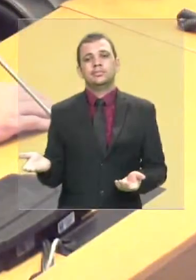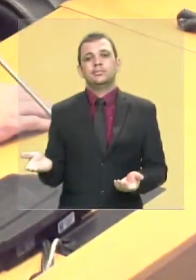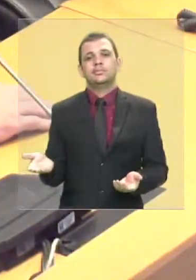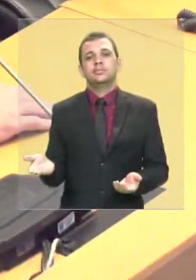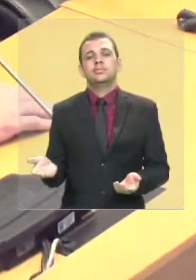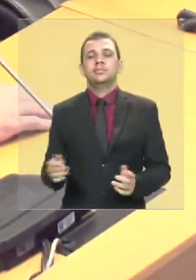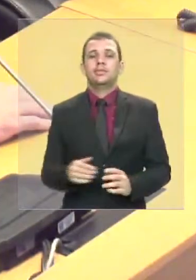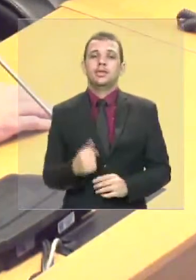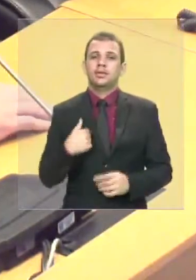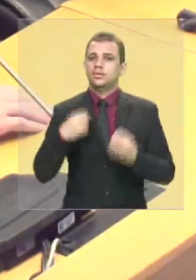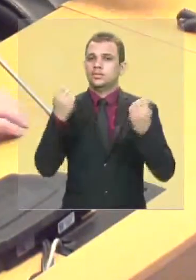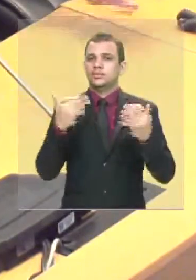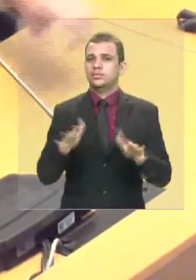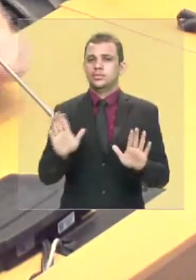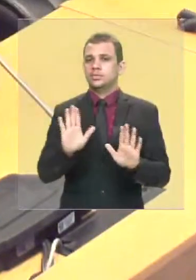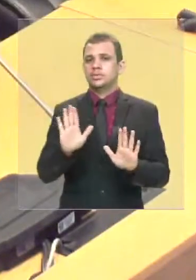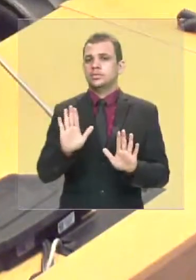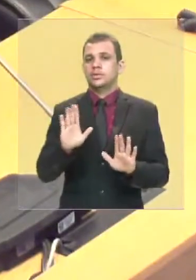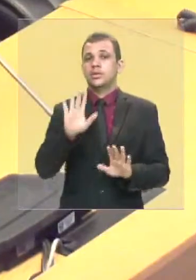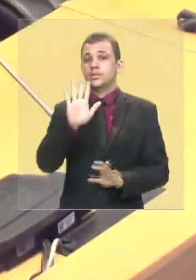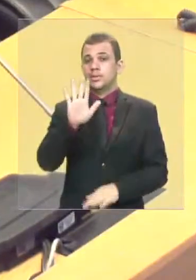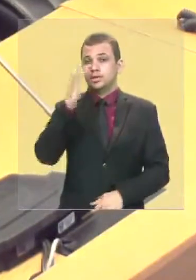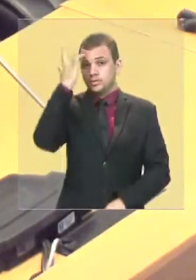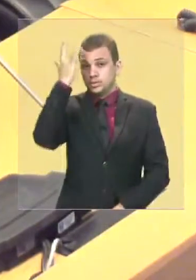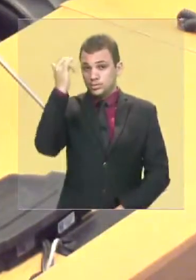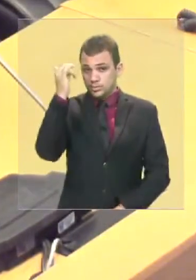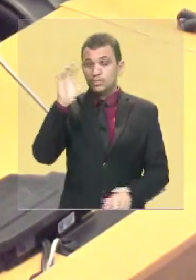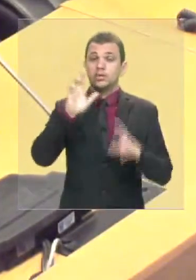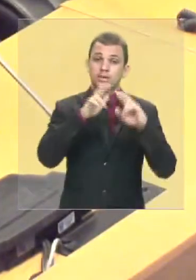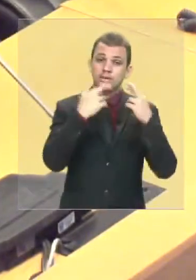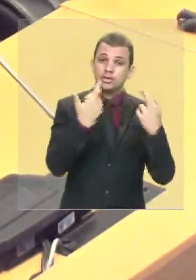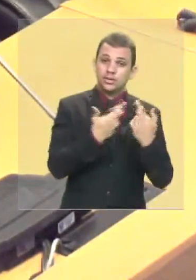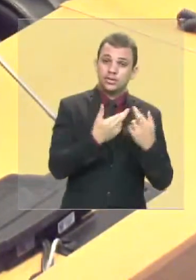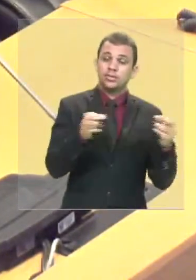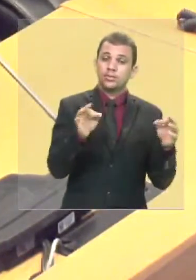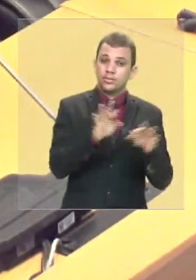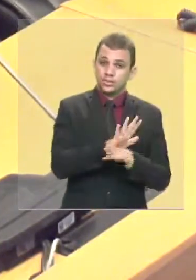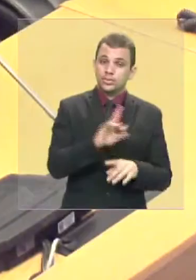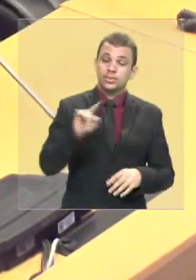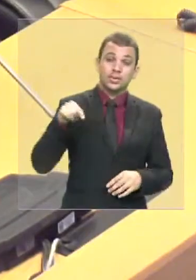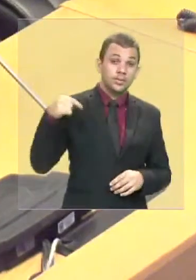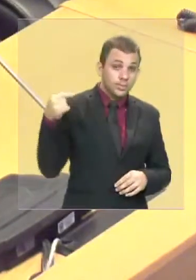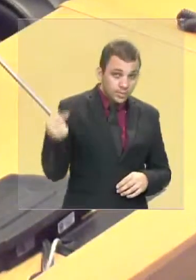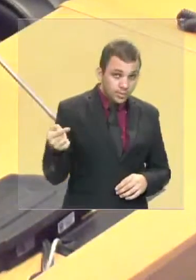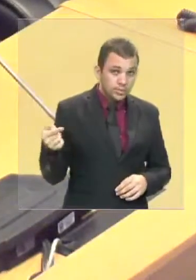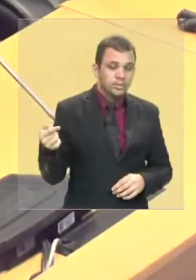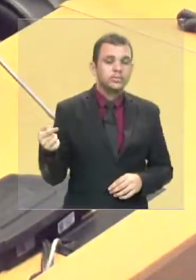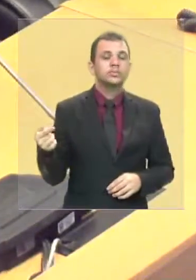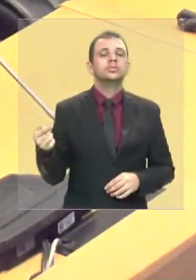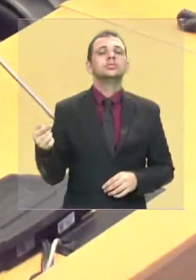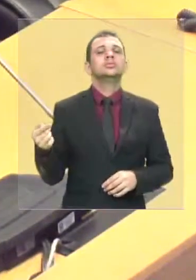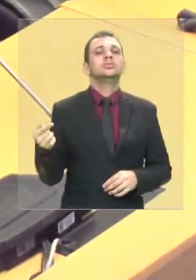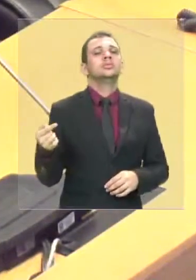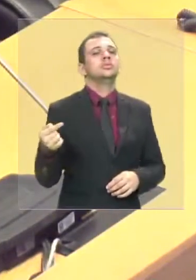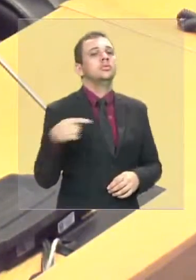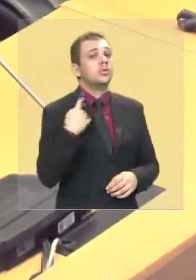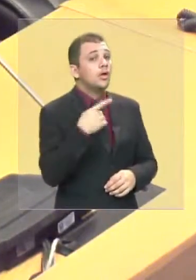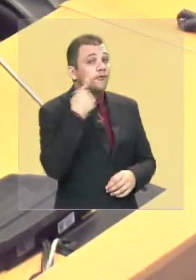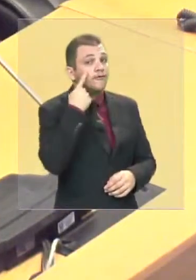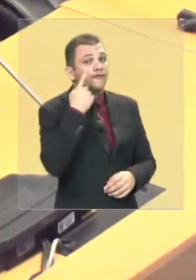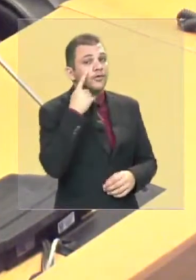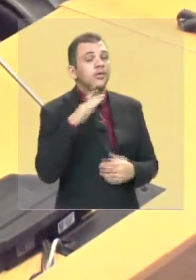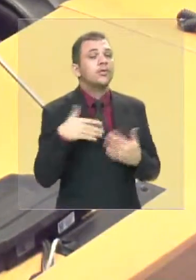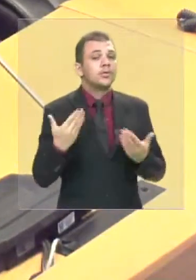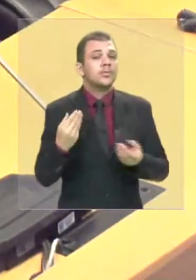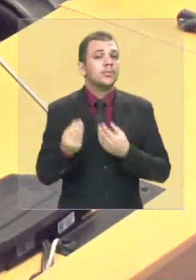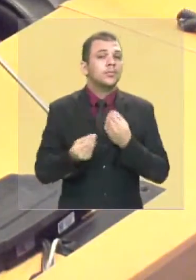desses ataques do final de semana, mas amanhã, após a reunião que o deputado Cabo Campos convocou, para poder a gente ver as melhorias